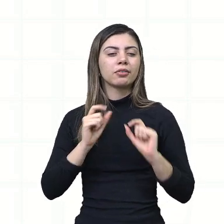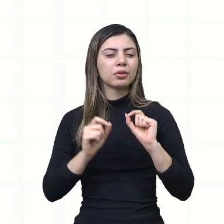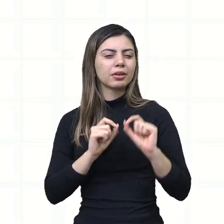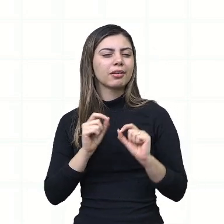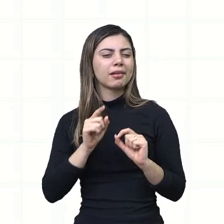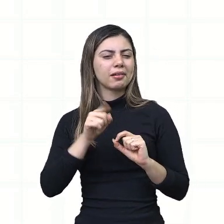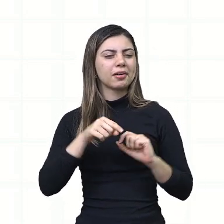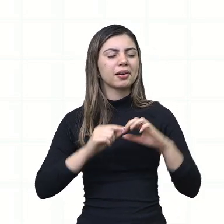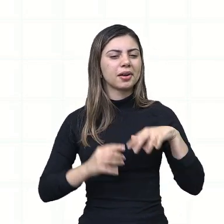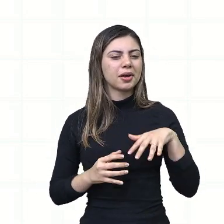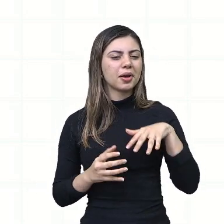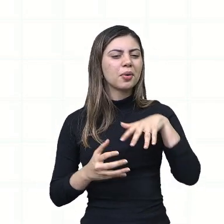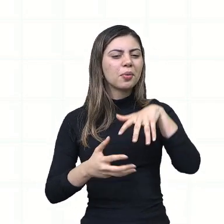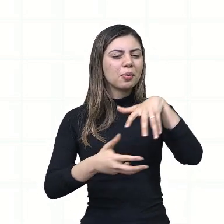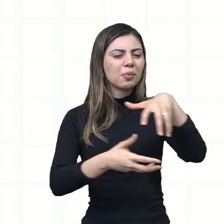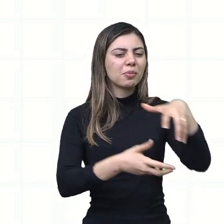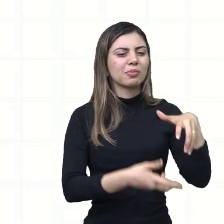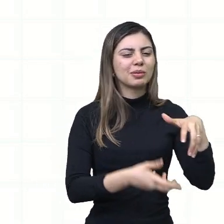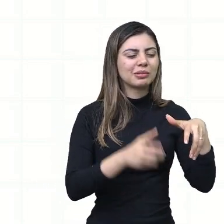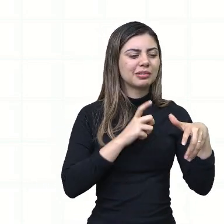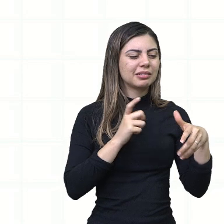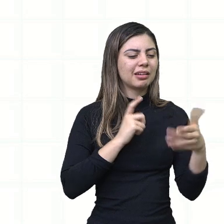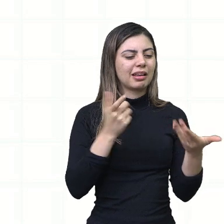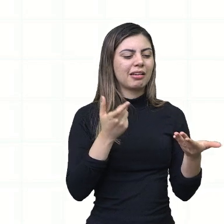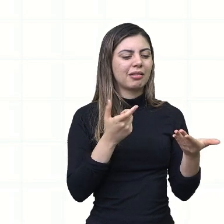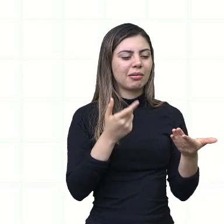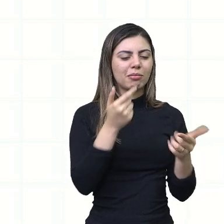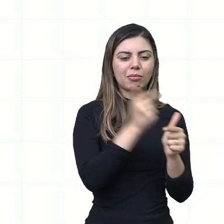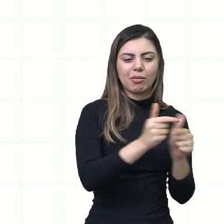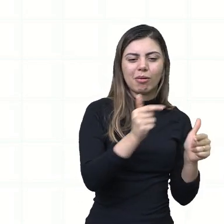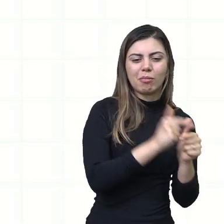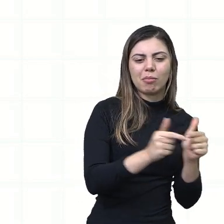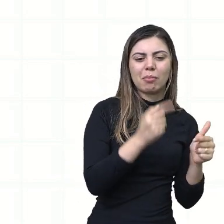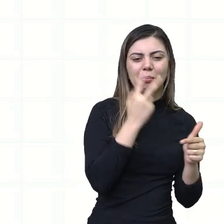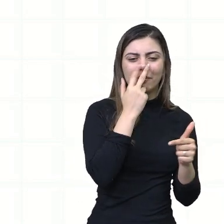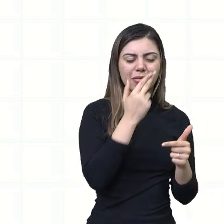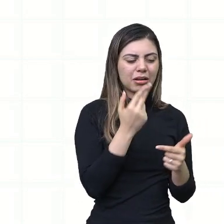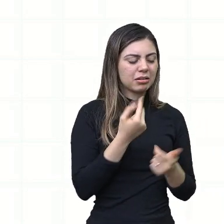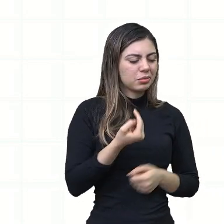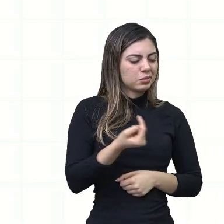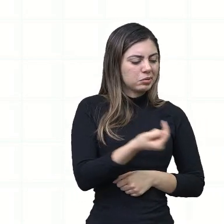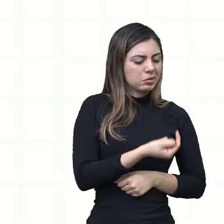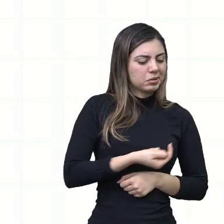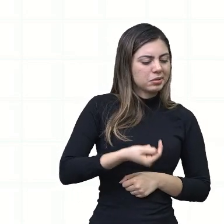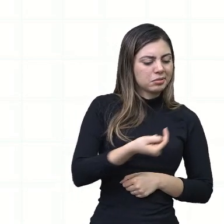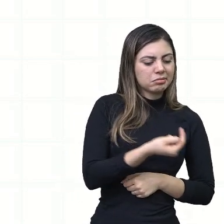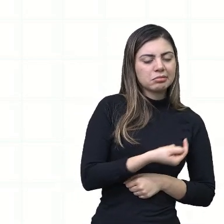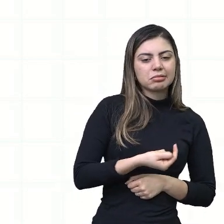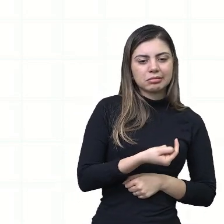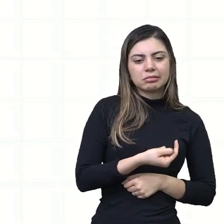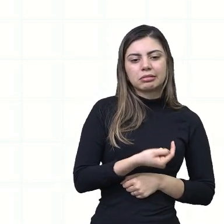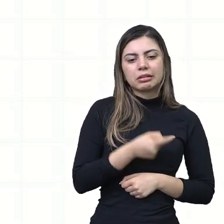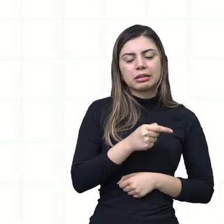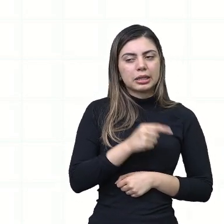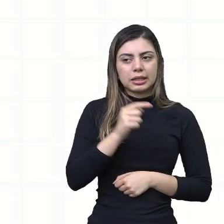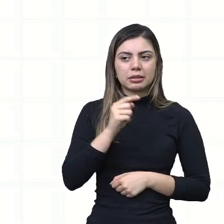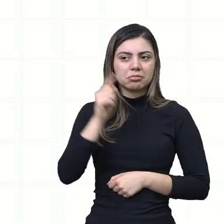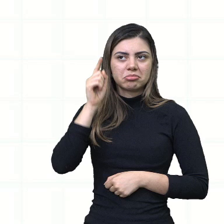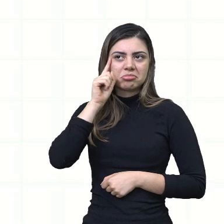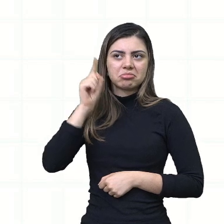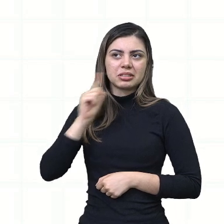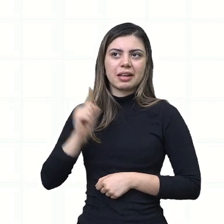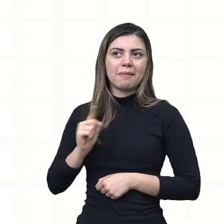sua maldita sina. Sem nada saber da vida, de